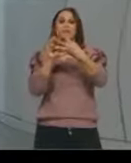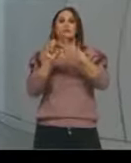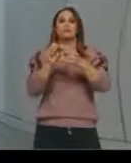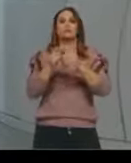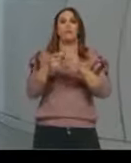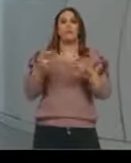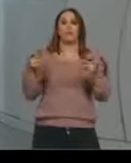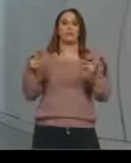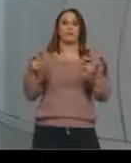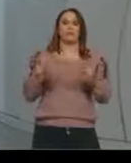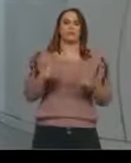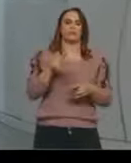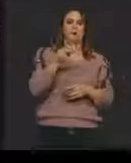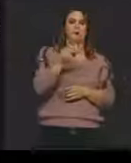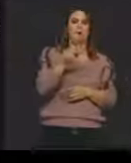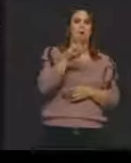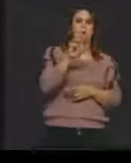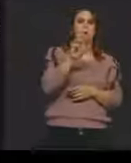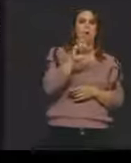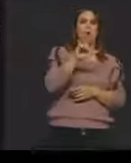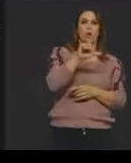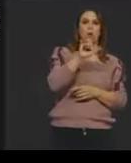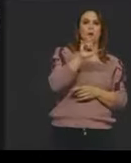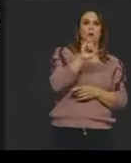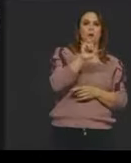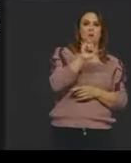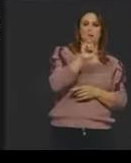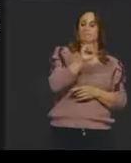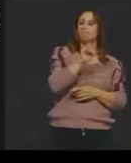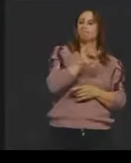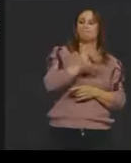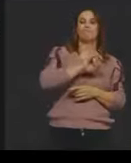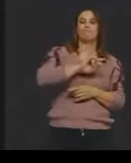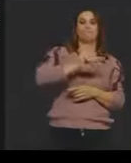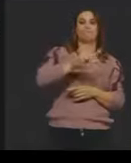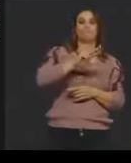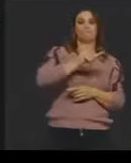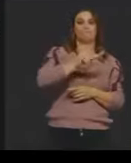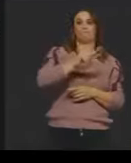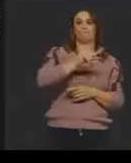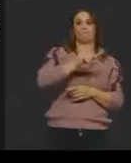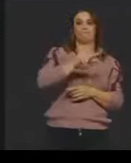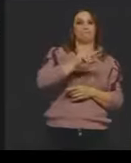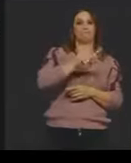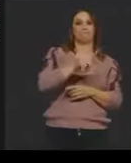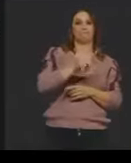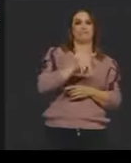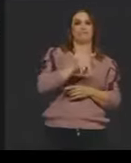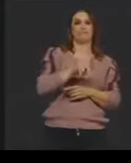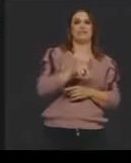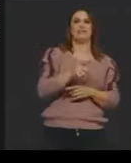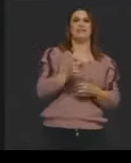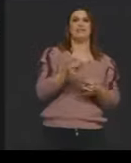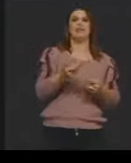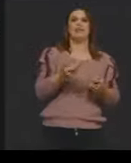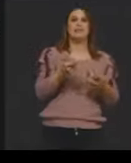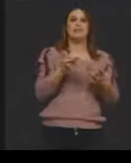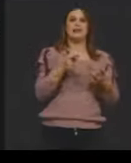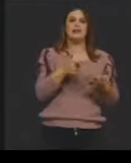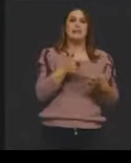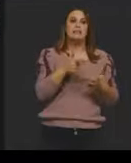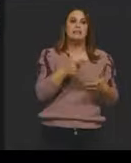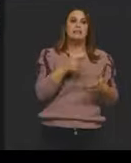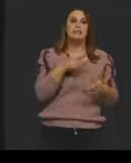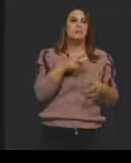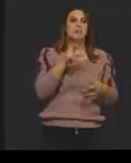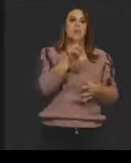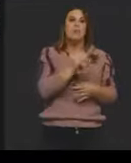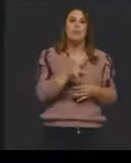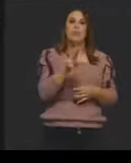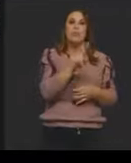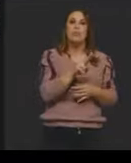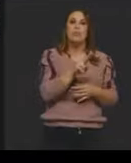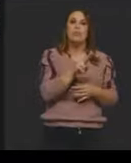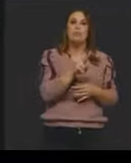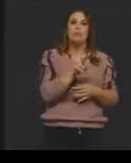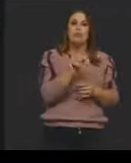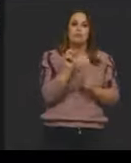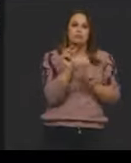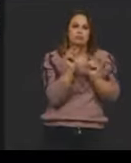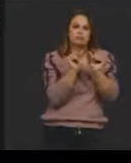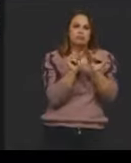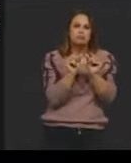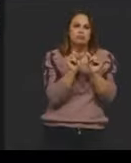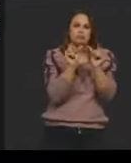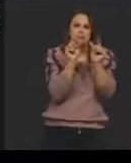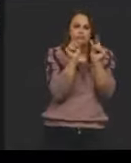poliacrilamida, ela vai trabalhar com justamente fragmentos muito pequenos,